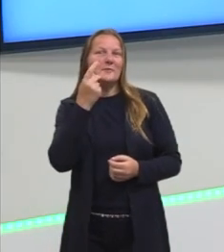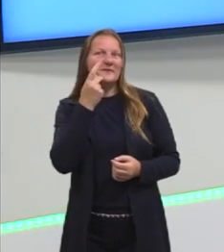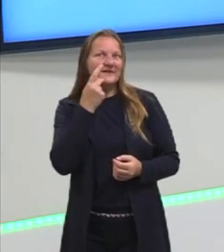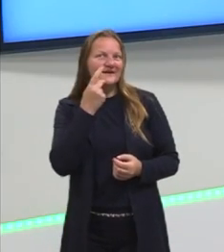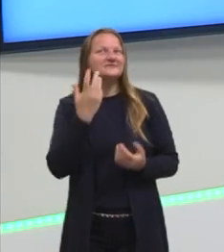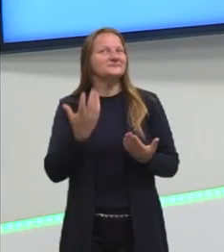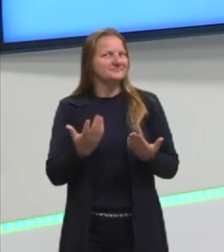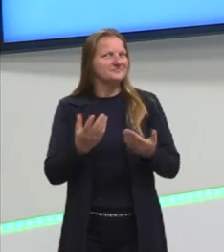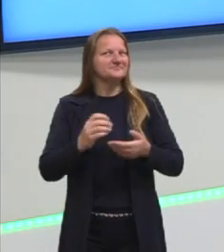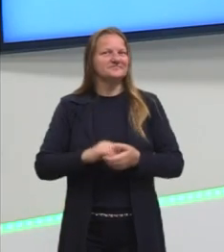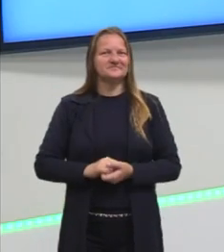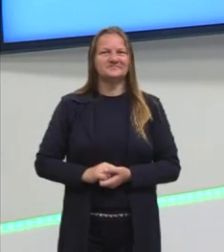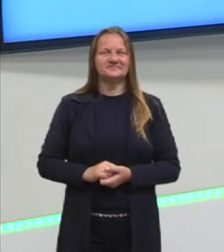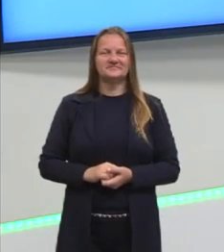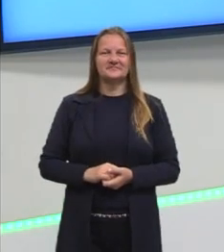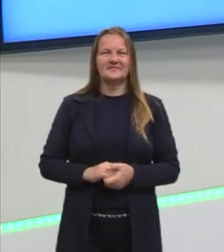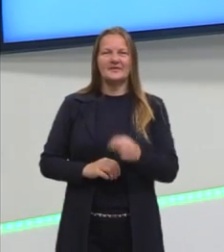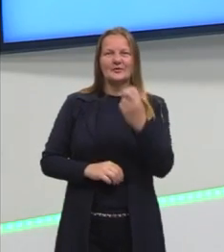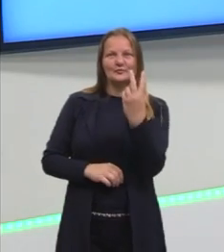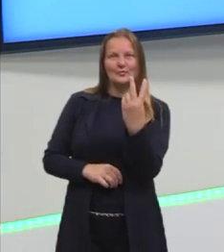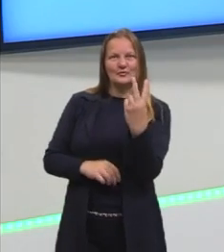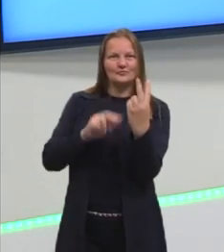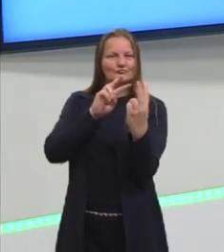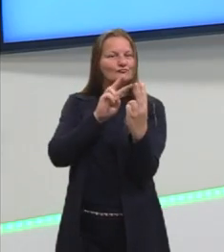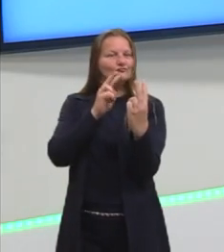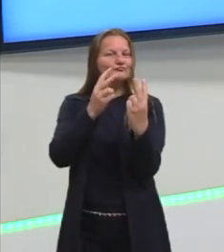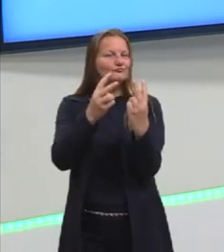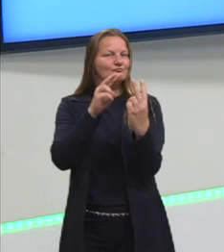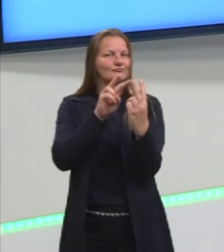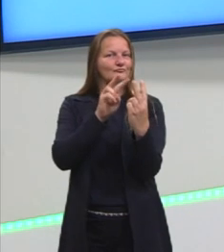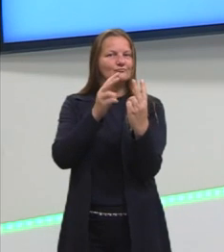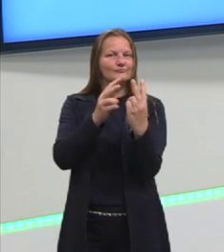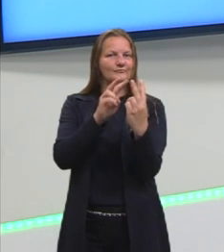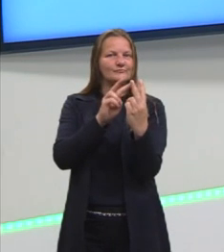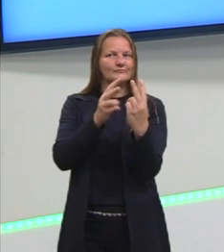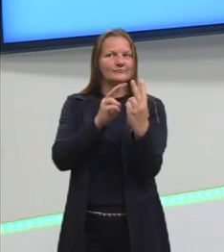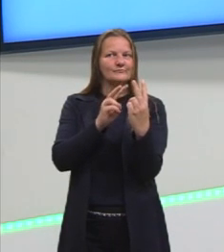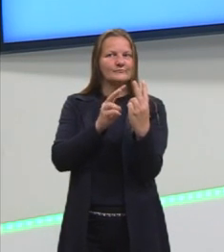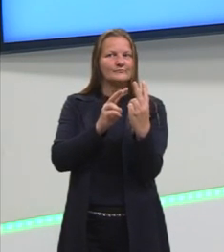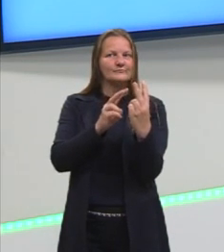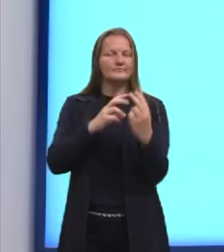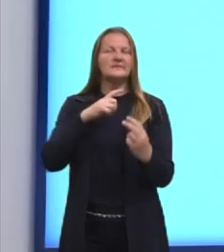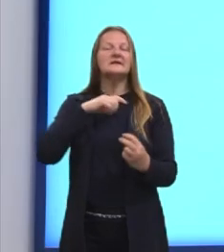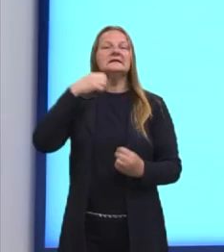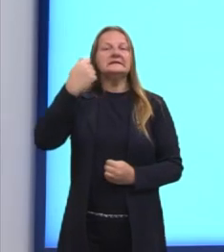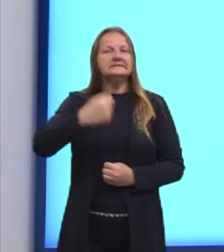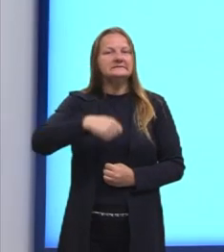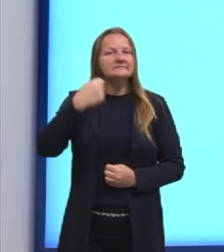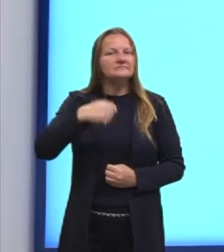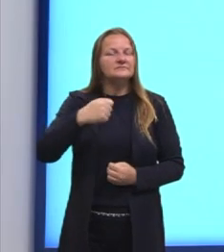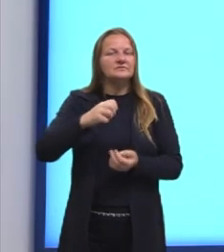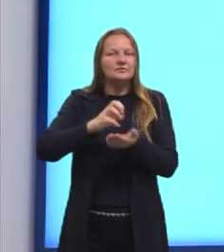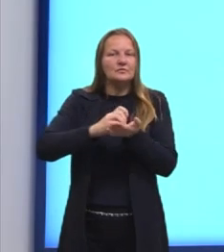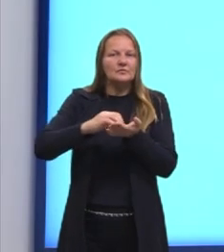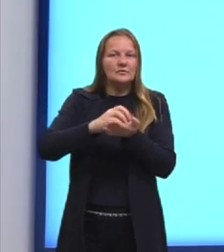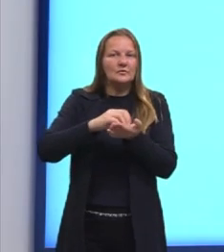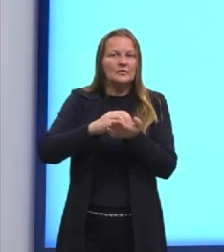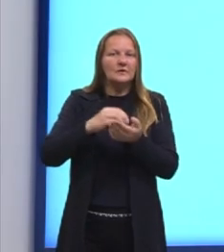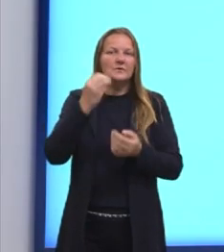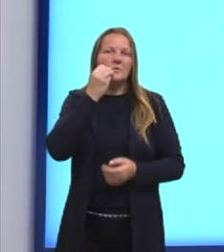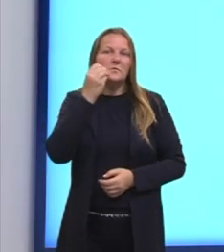condicional, né, de dois eventos. Caso seja necessário calcular a